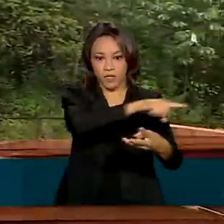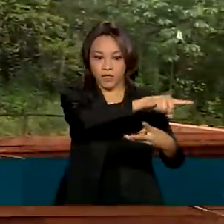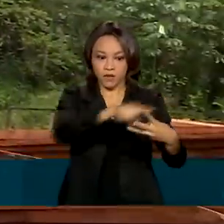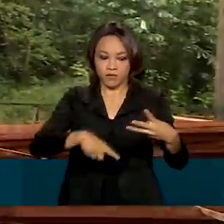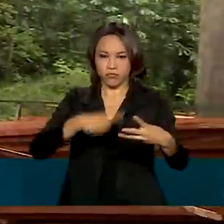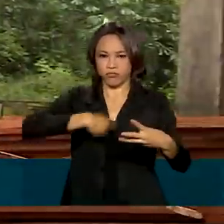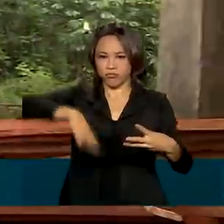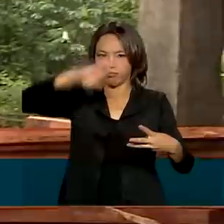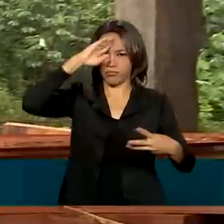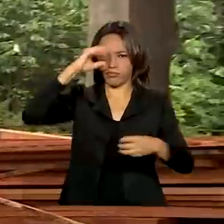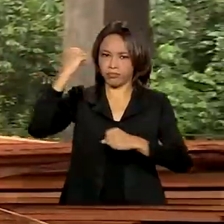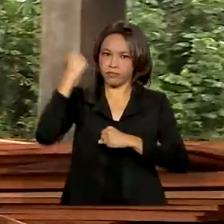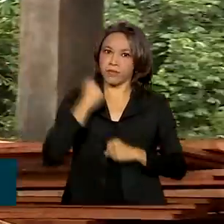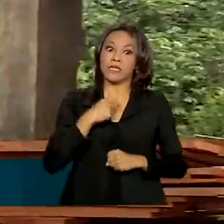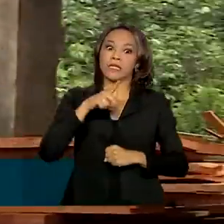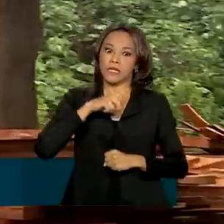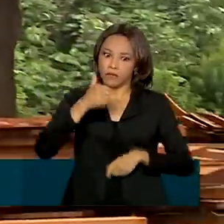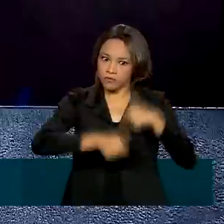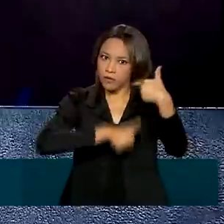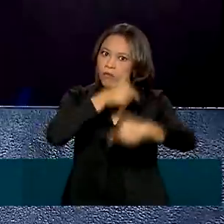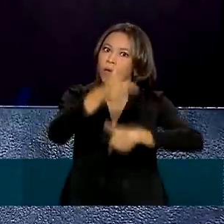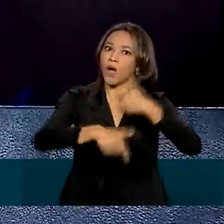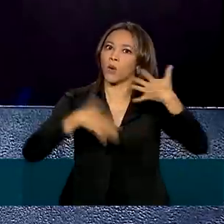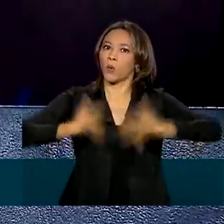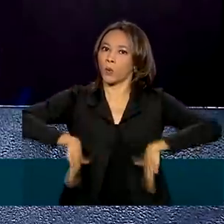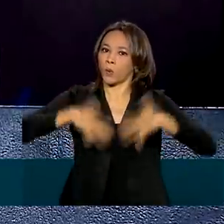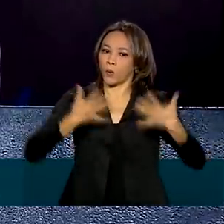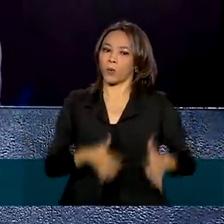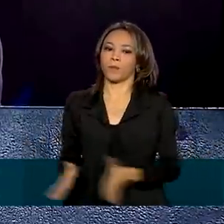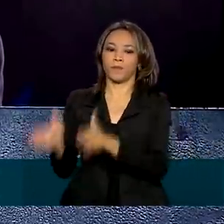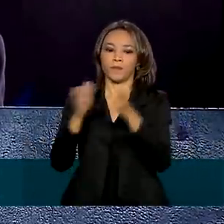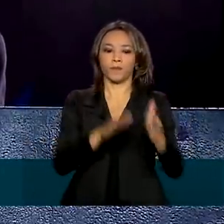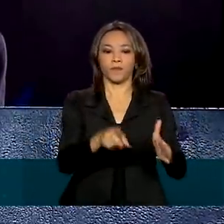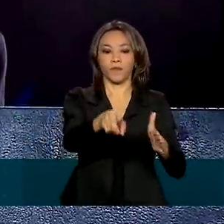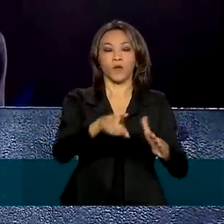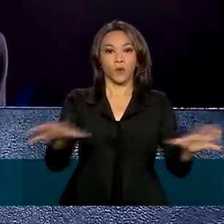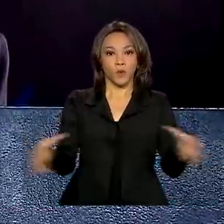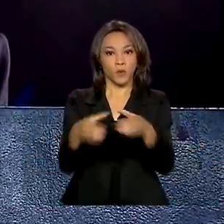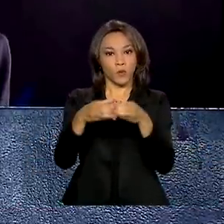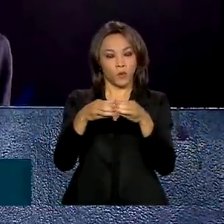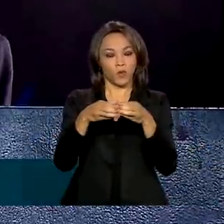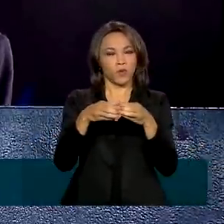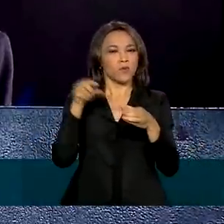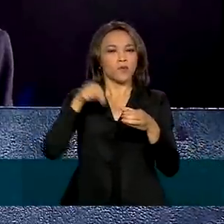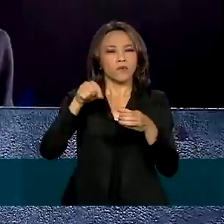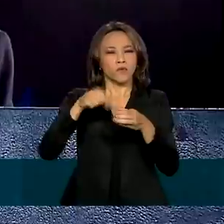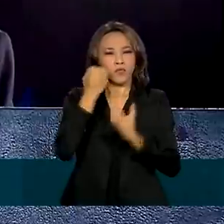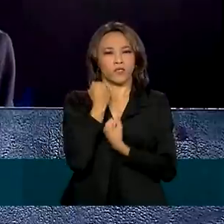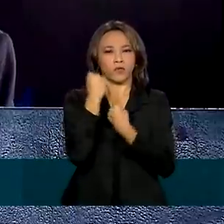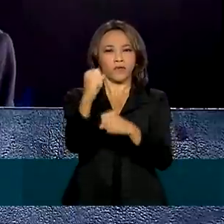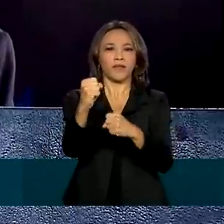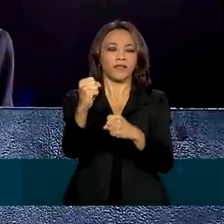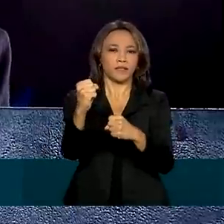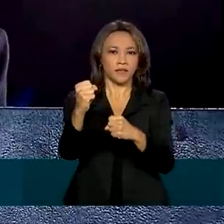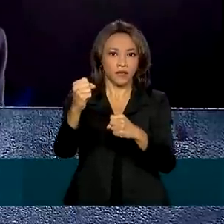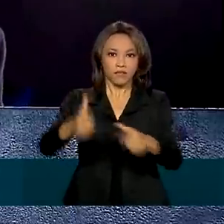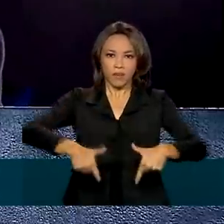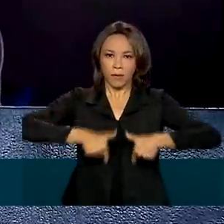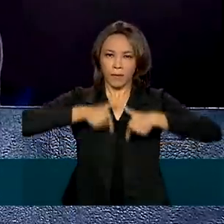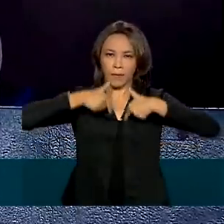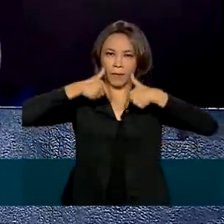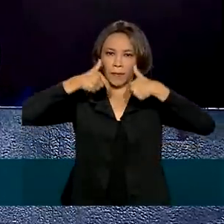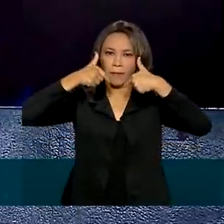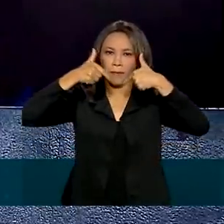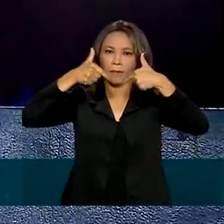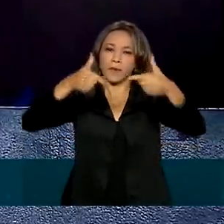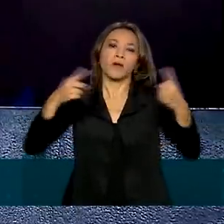tiveram trabalho intenso no ano de 2020. A defesa constituiu comandos conjuntos para enfrentar a pandemia do